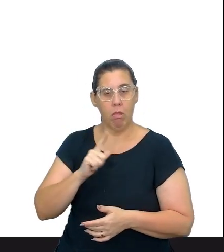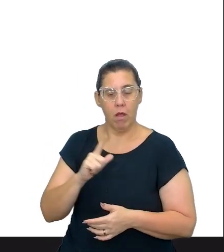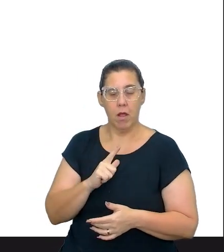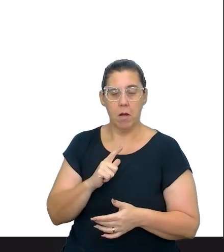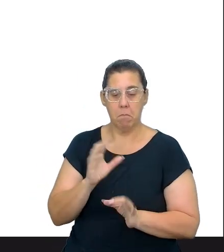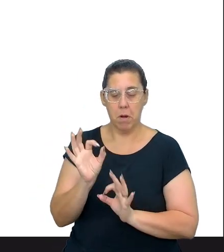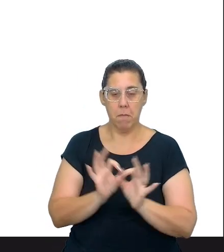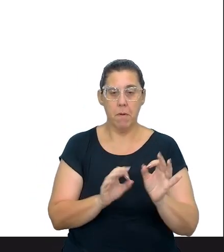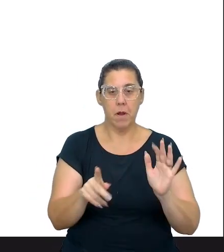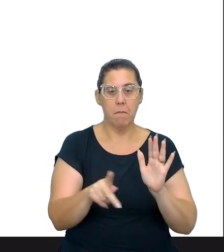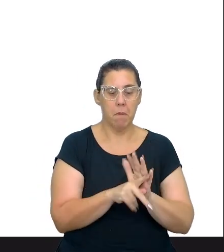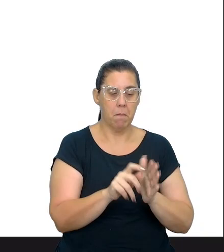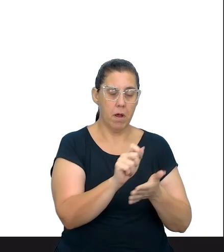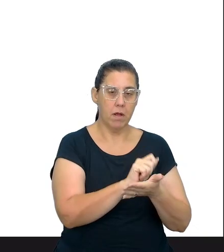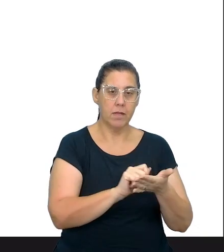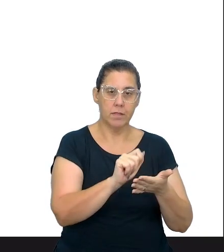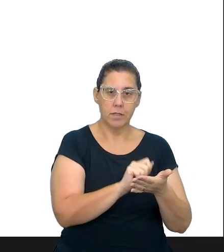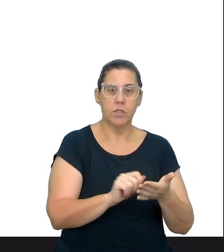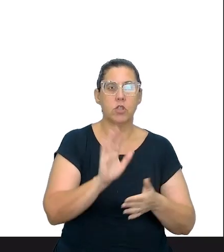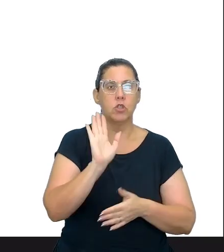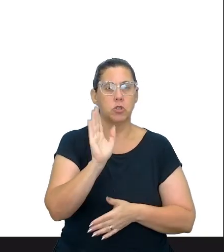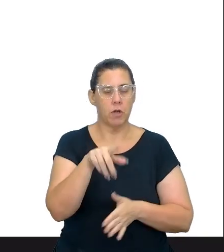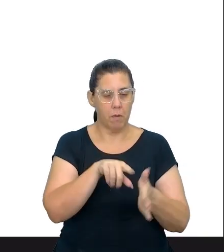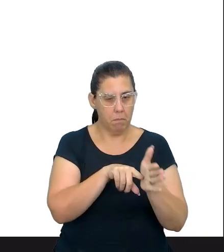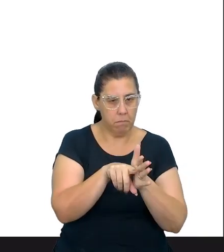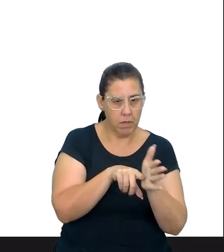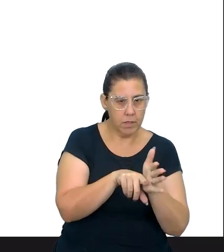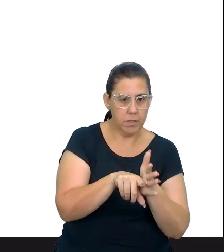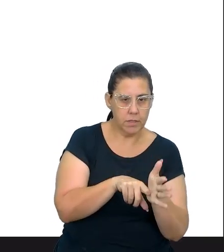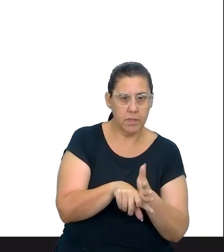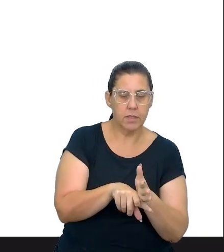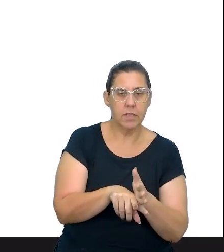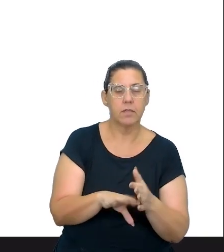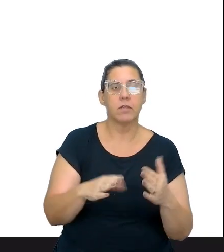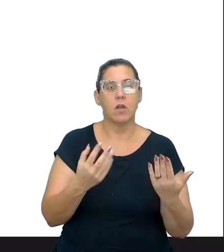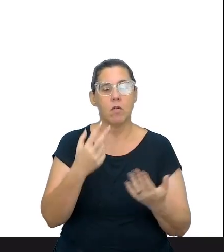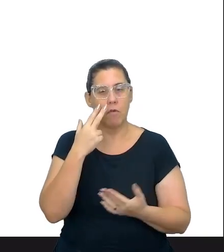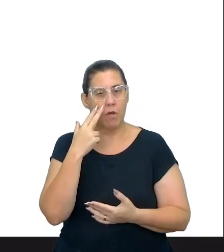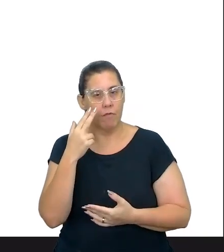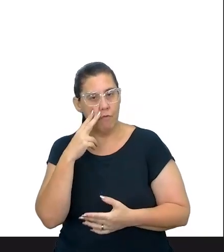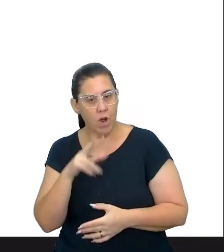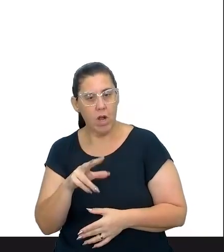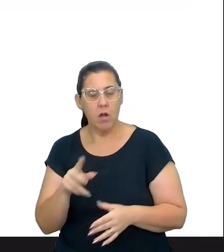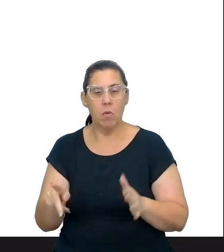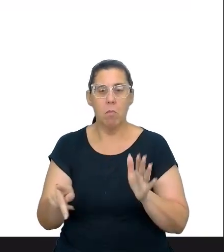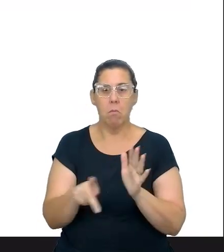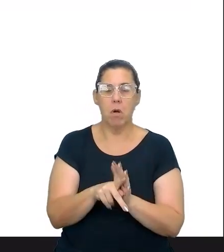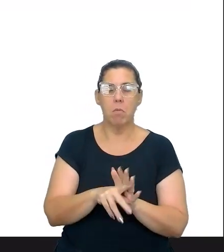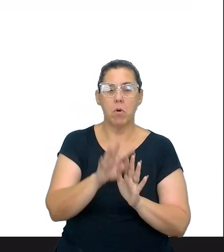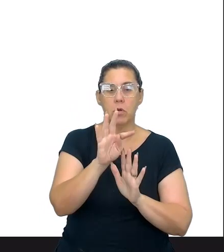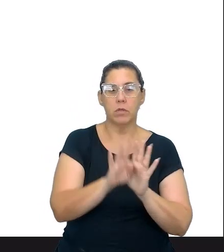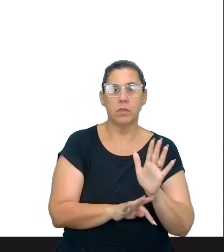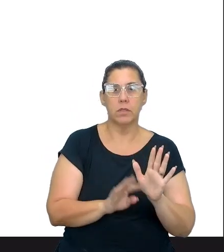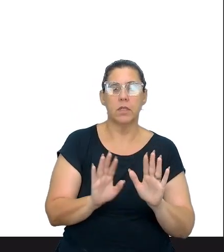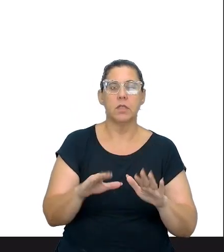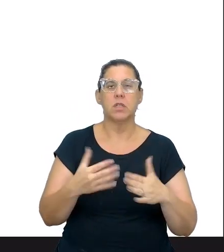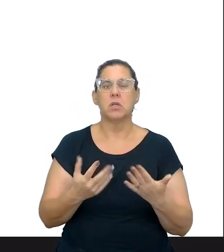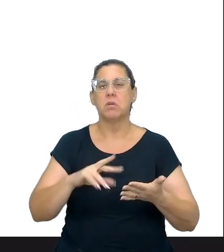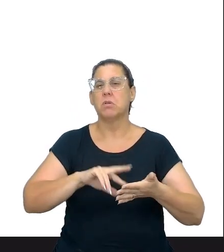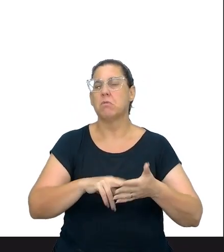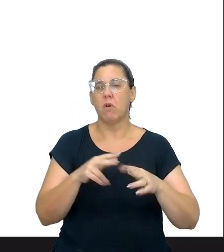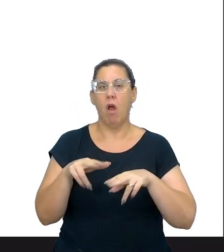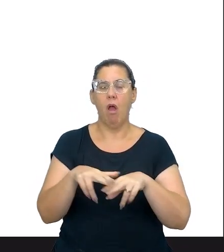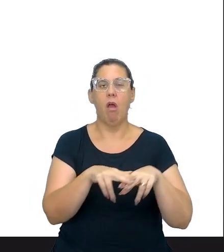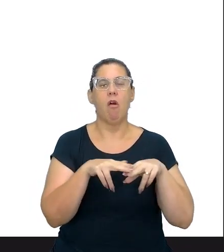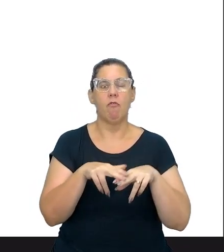Produzir a sua escrita sobre aquilo que foi pesquisado. E aí, eles vão rever o próprio texto, mas no sentido da revisão,